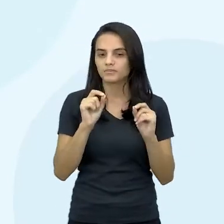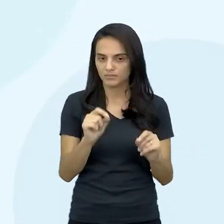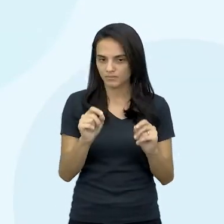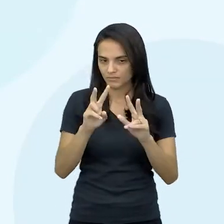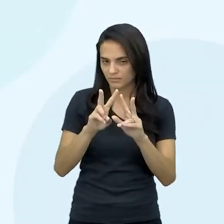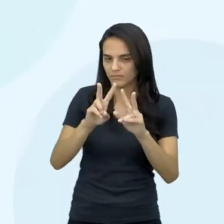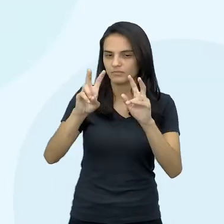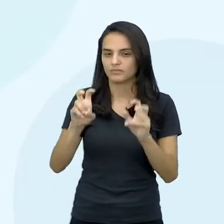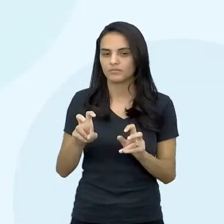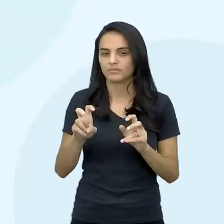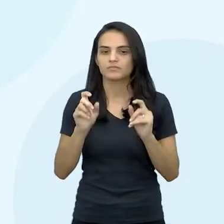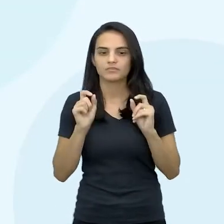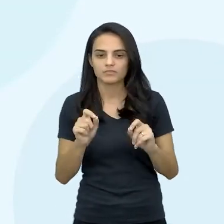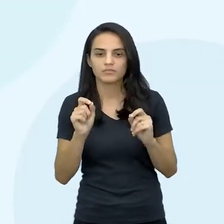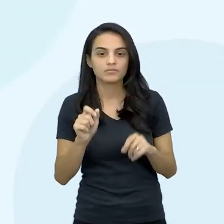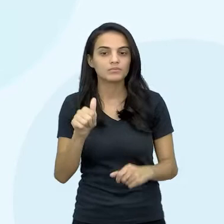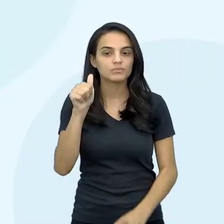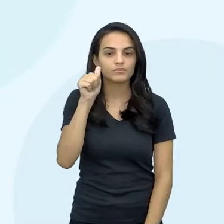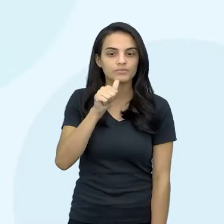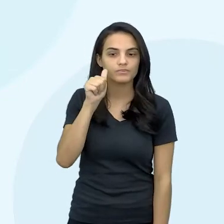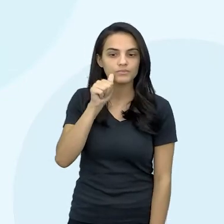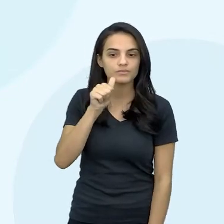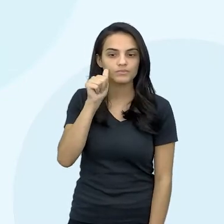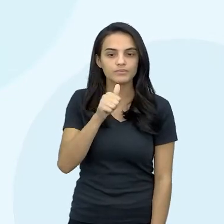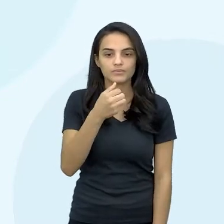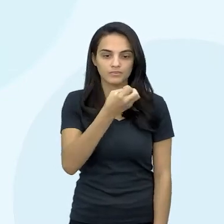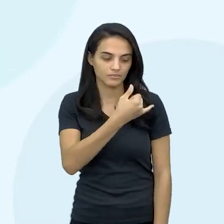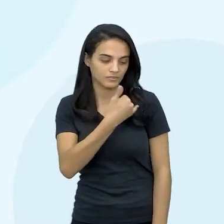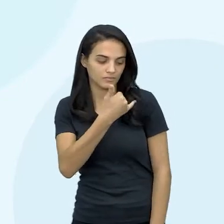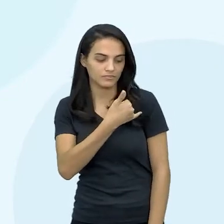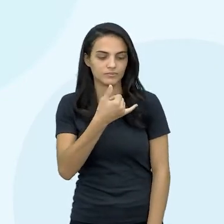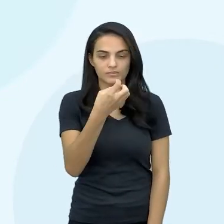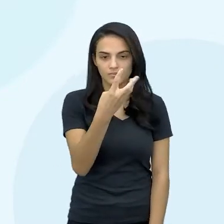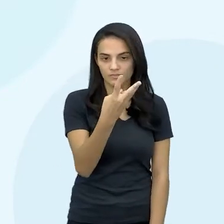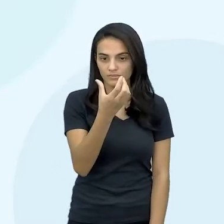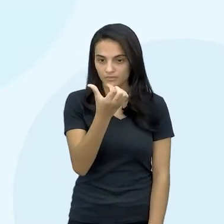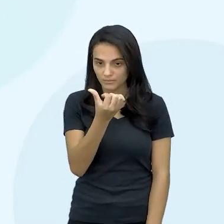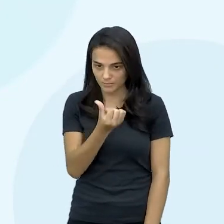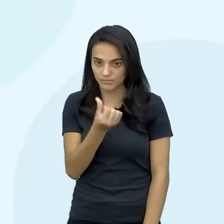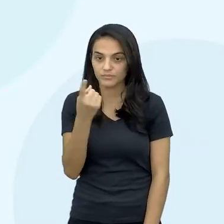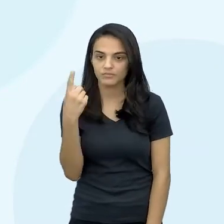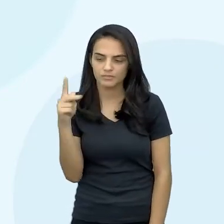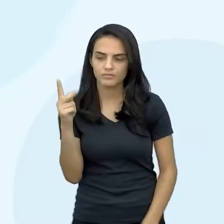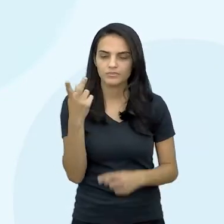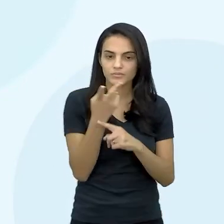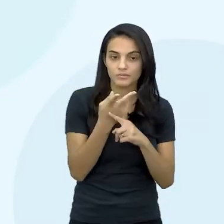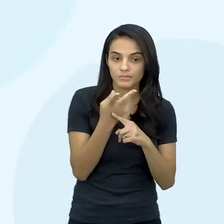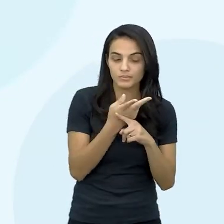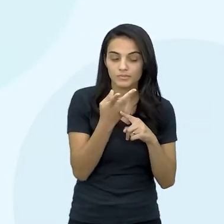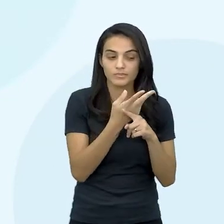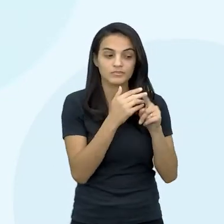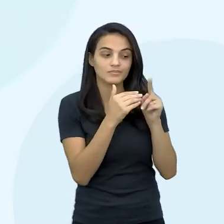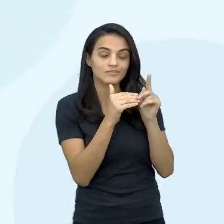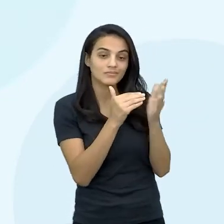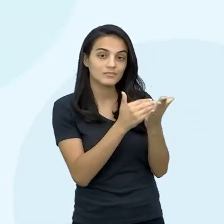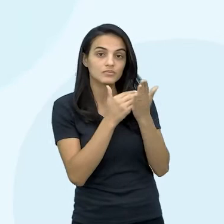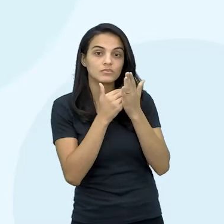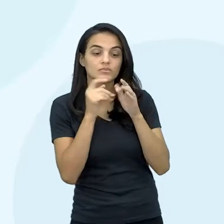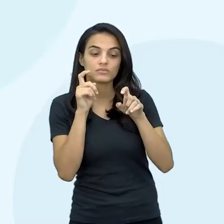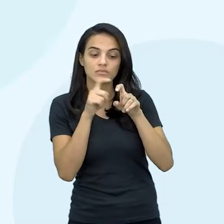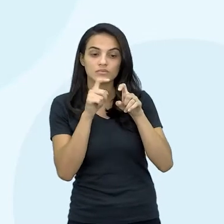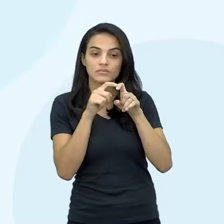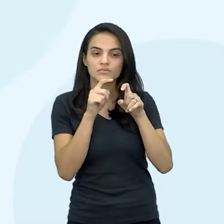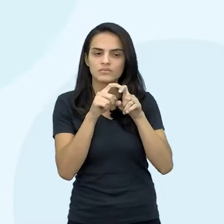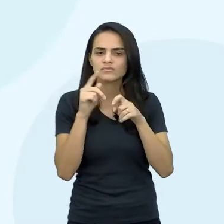respeito, então, dessa mulher, 36 anos, e ela procura ajuda médica. Quais são os